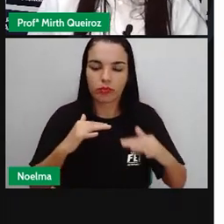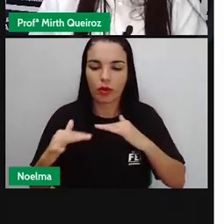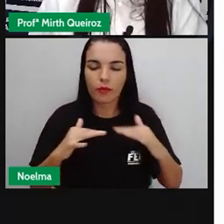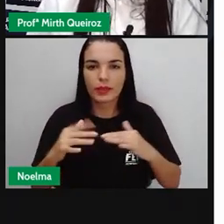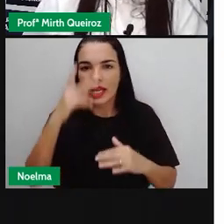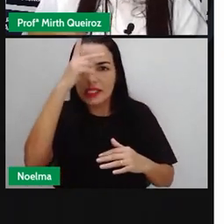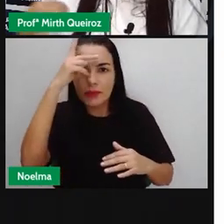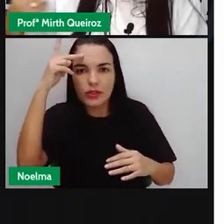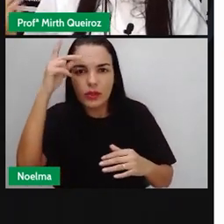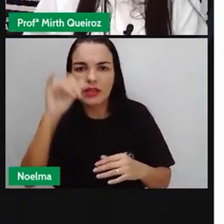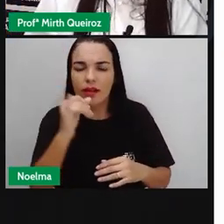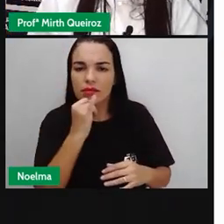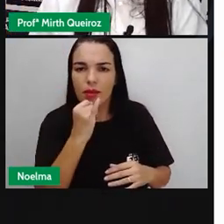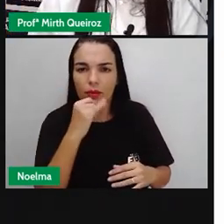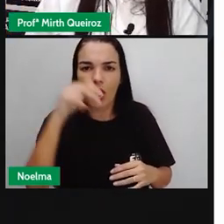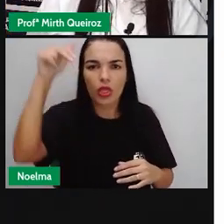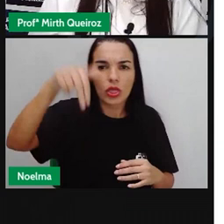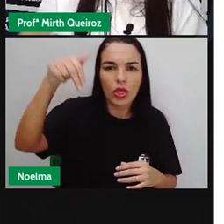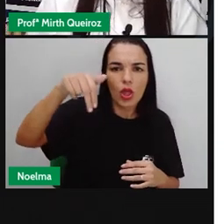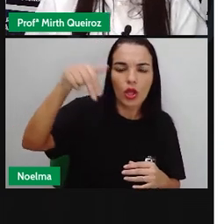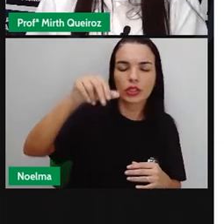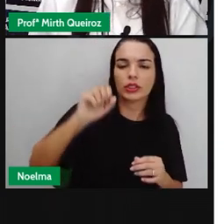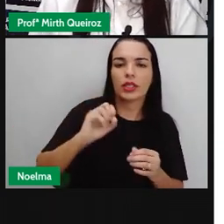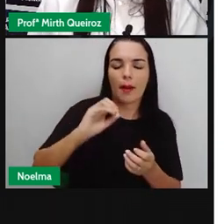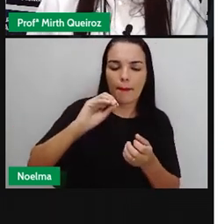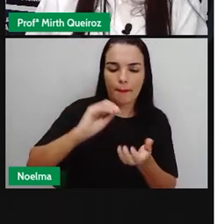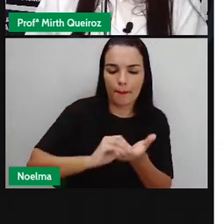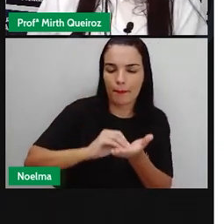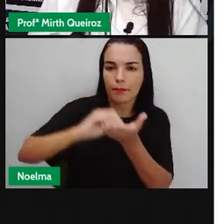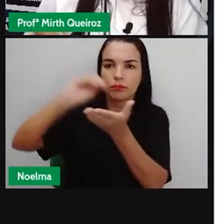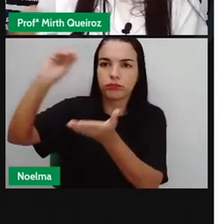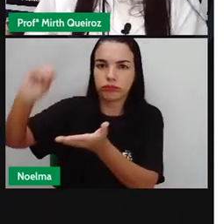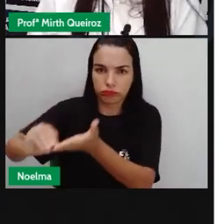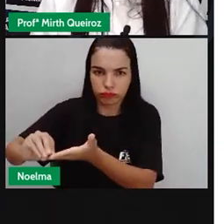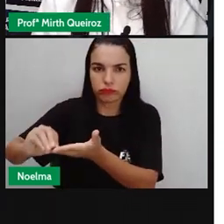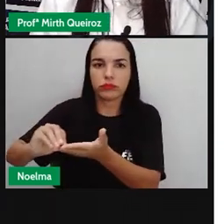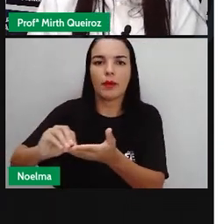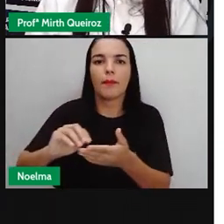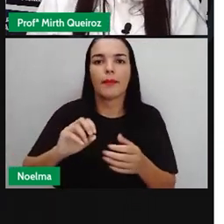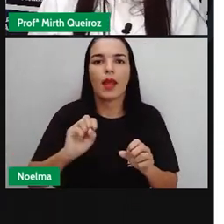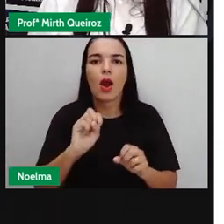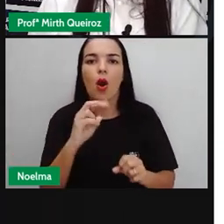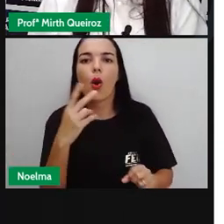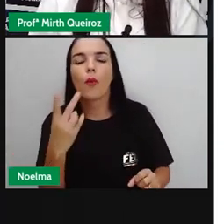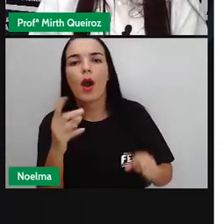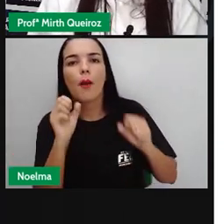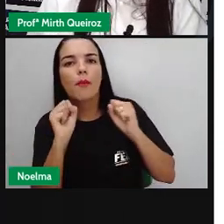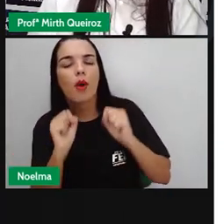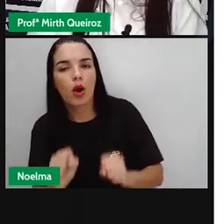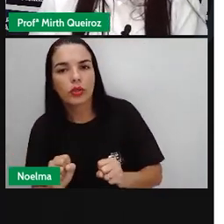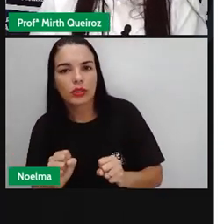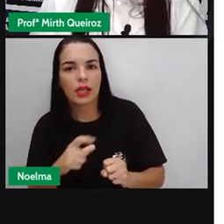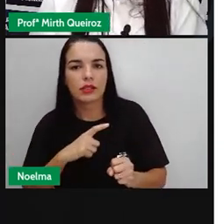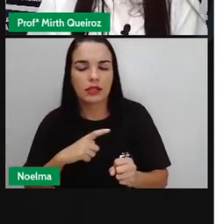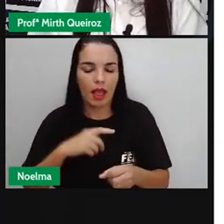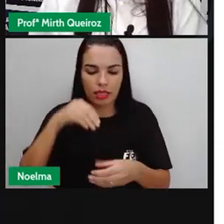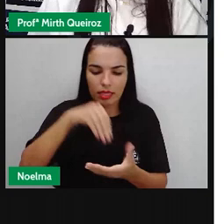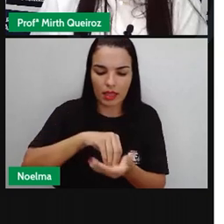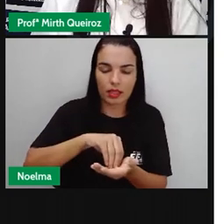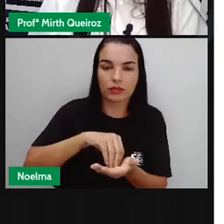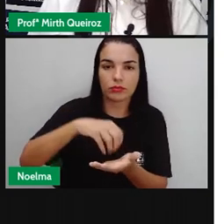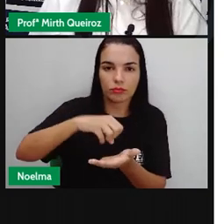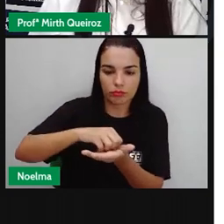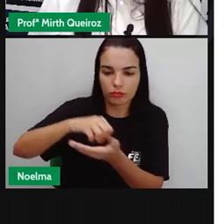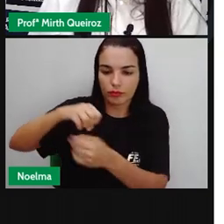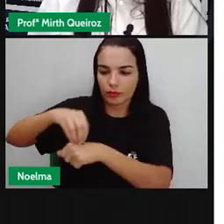desse povo, onde ele vai mudar de país, vai para um país diferente ou então vai para uma região diferente dentro de um único país, é